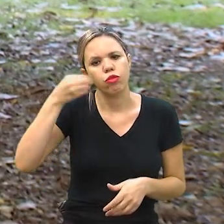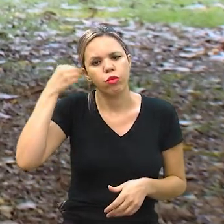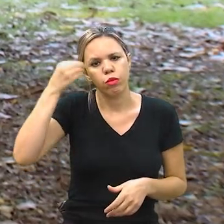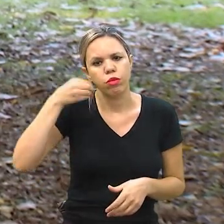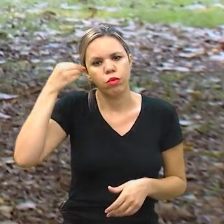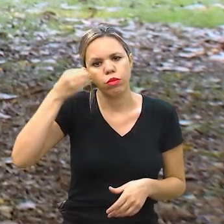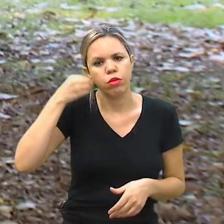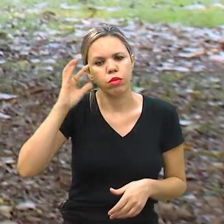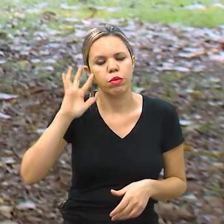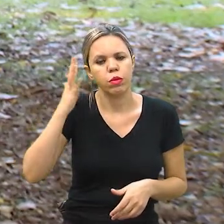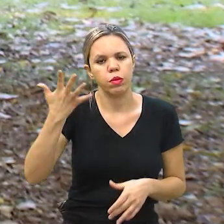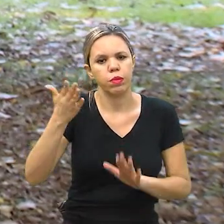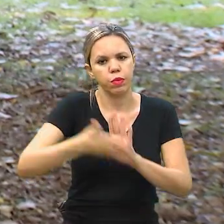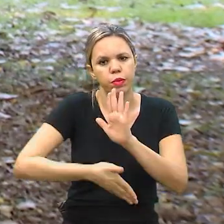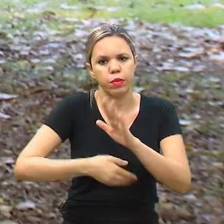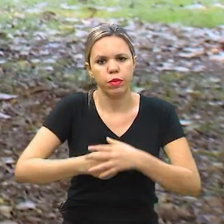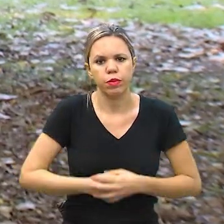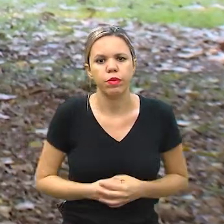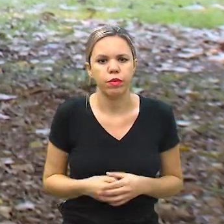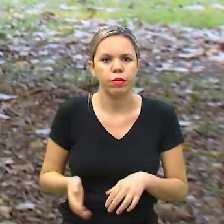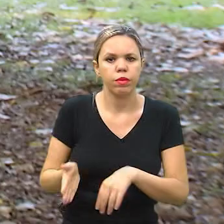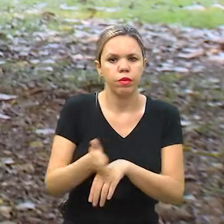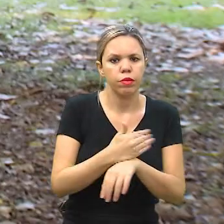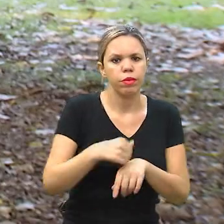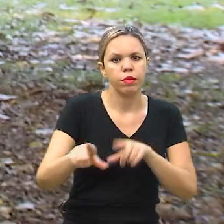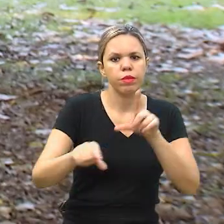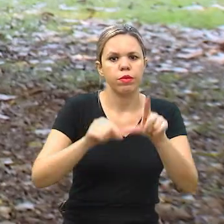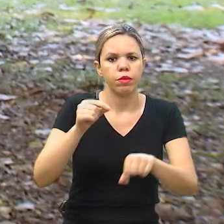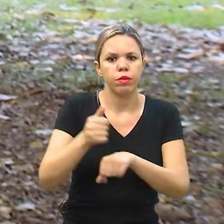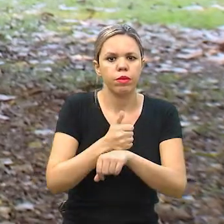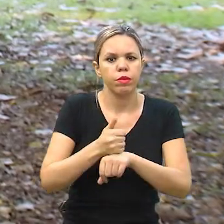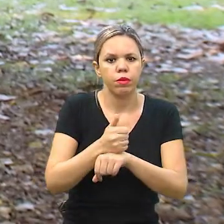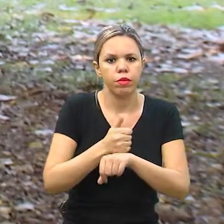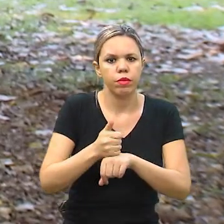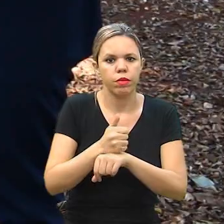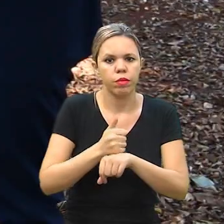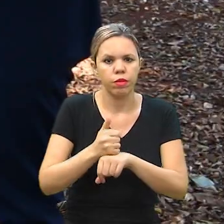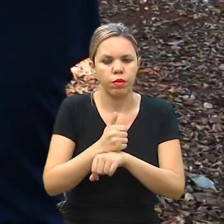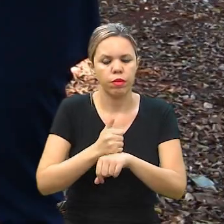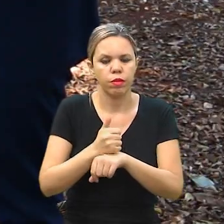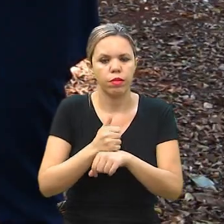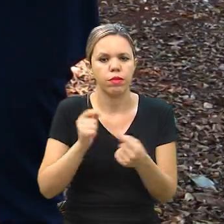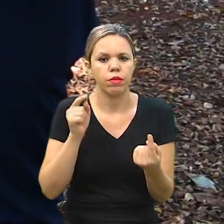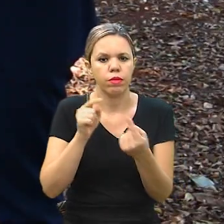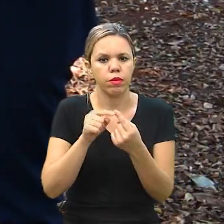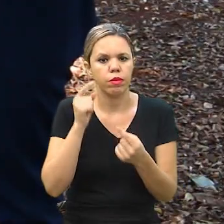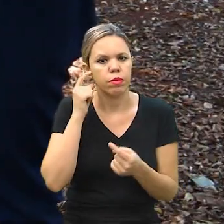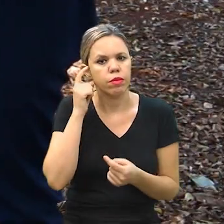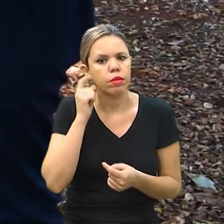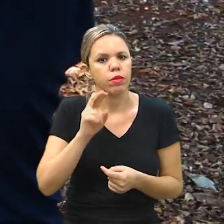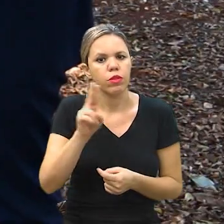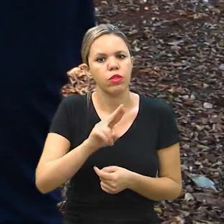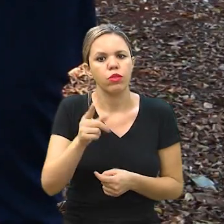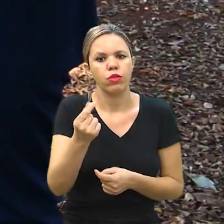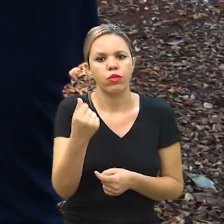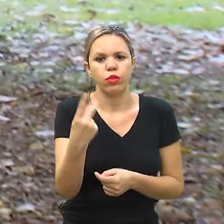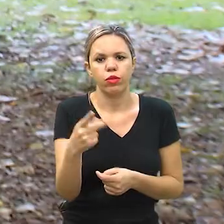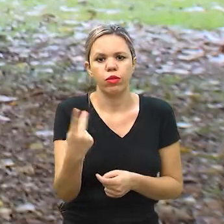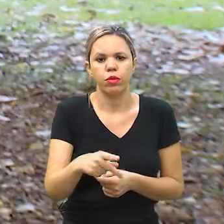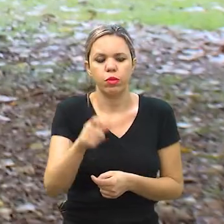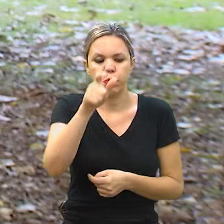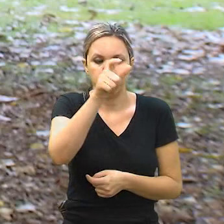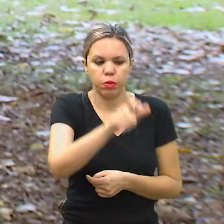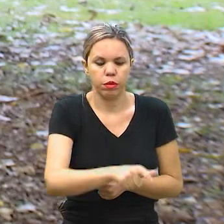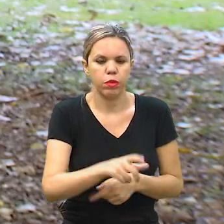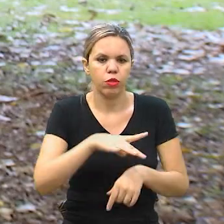resultados comprovados, antes de escolher um consultor financeiro, que, enfim, vá mexer direto nas suas finanças. Você tem que ser